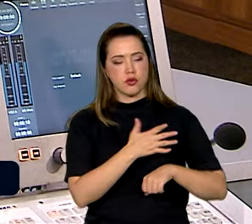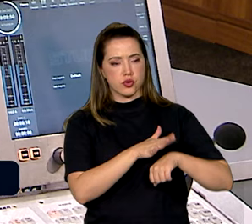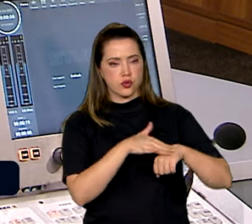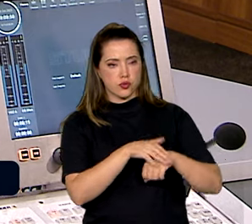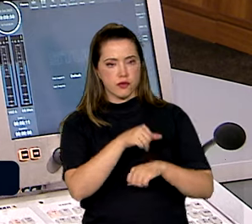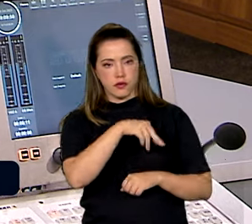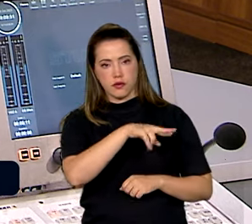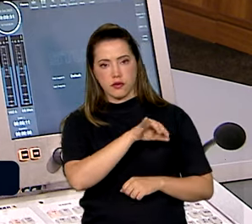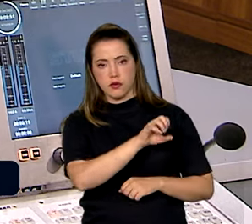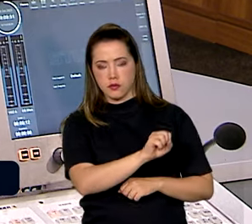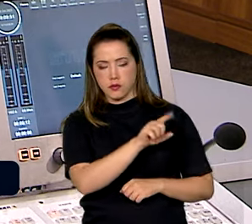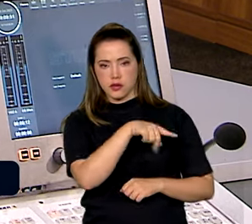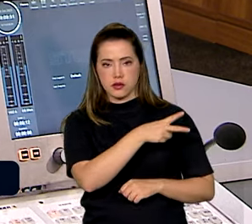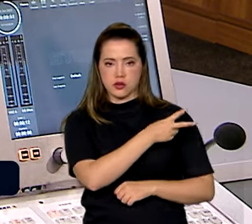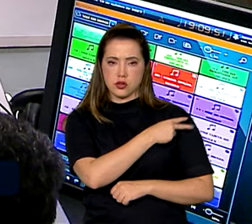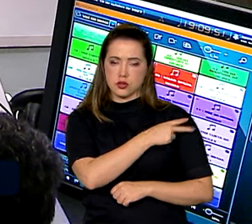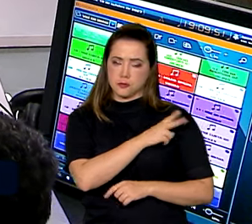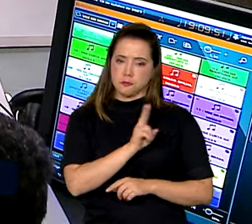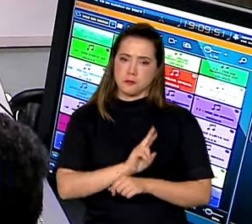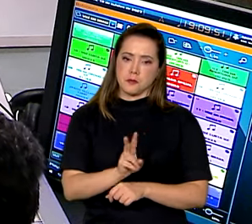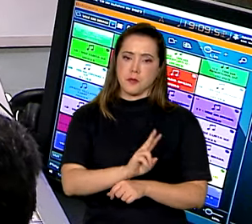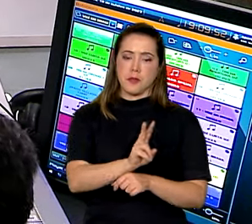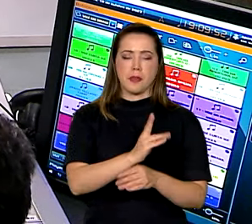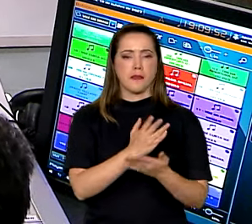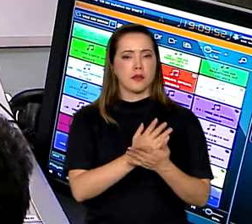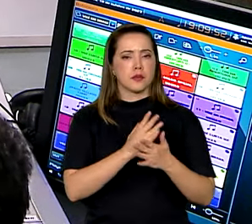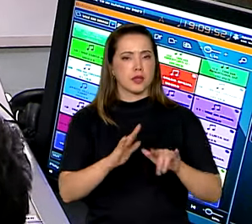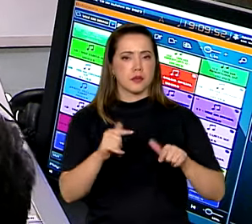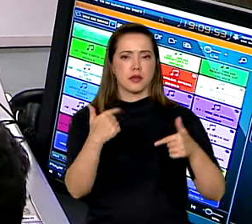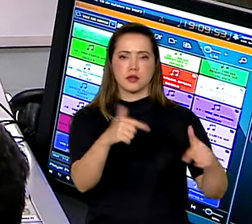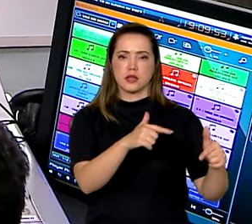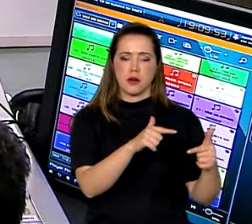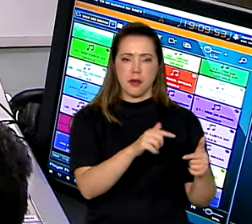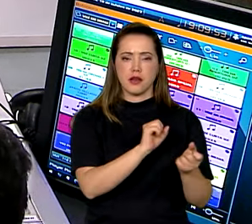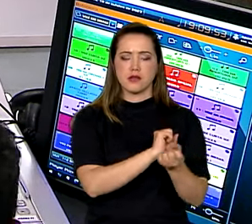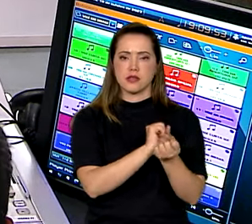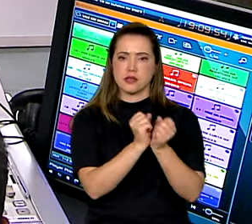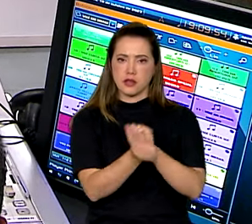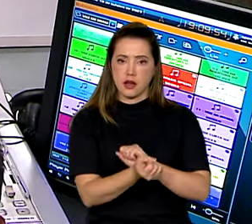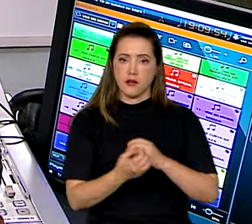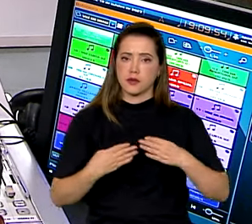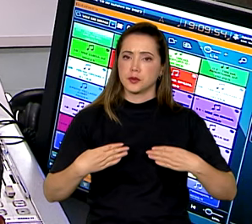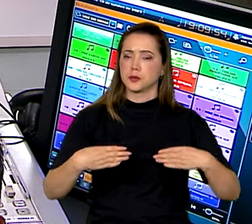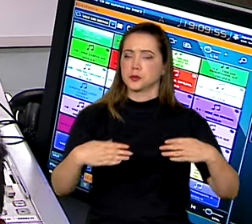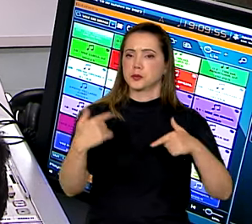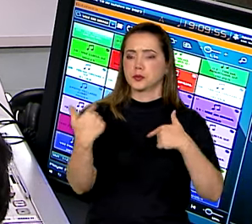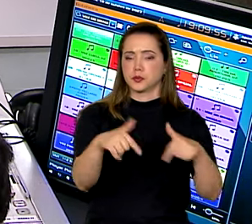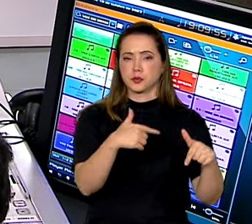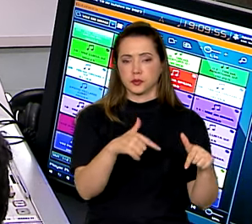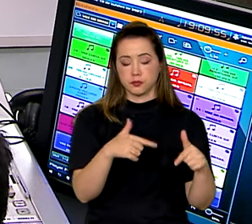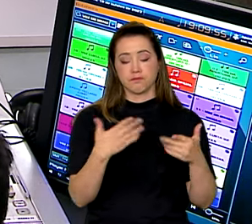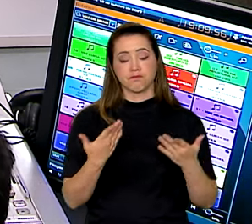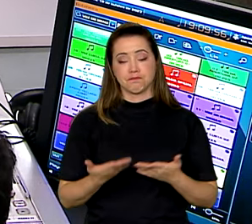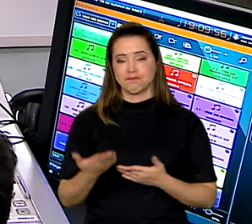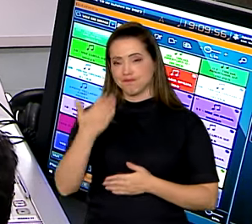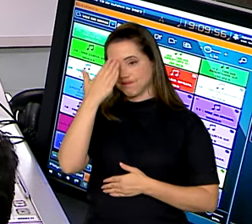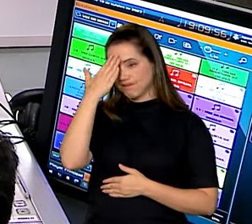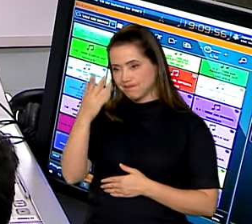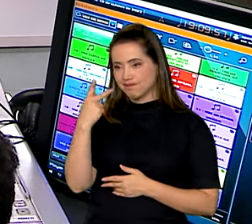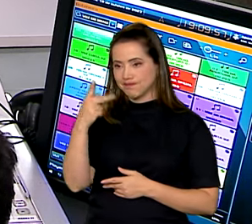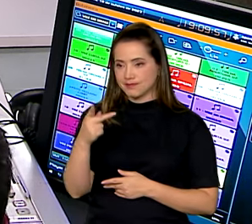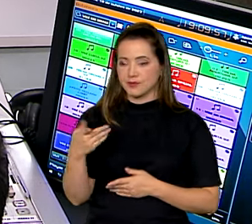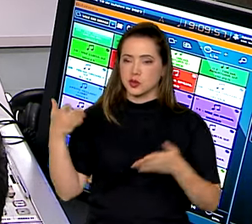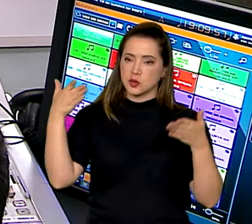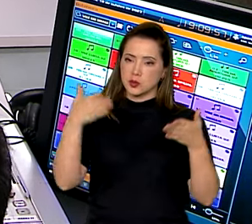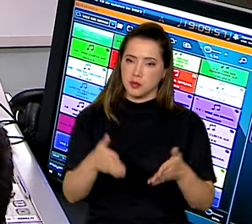Vianna, chefe da Divisão de Fiscalização para a Erradicação do Trabalho Escravo do Ministério do Trabalho e Emprego. Muito obrigada pela sua